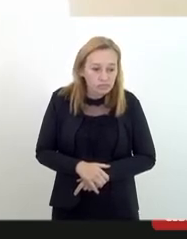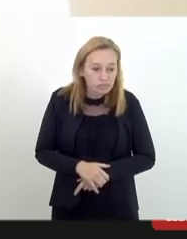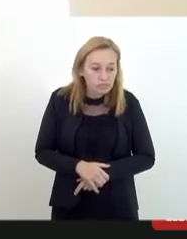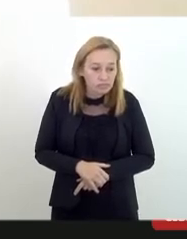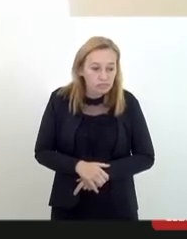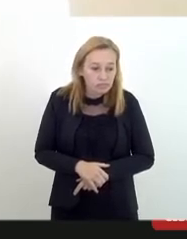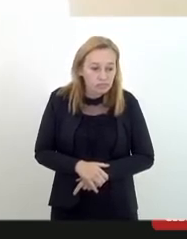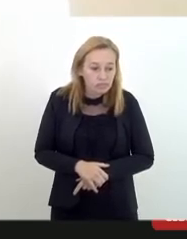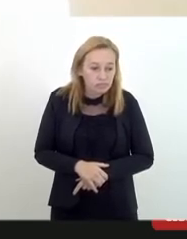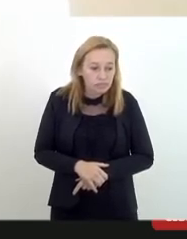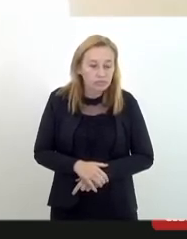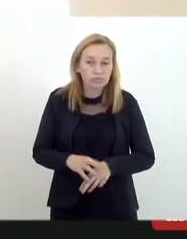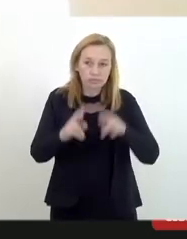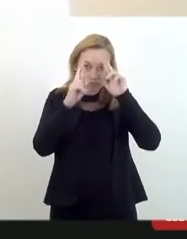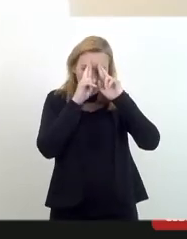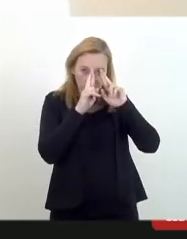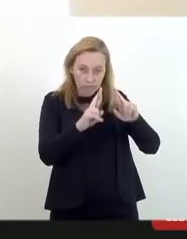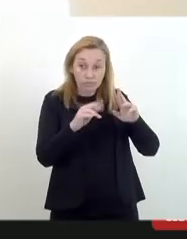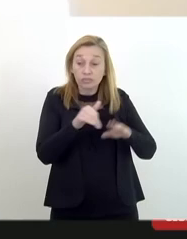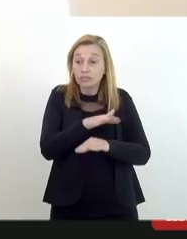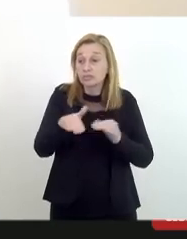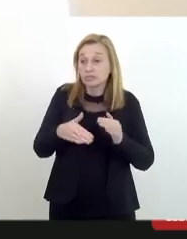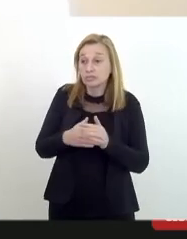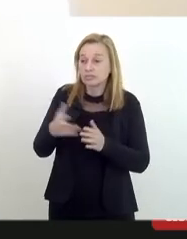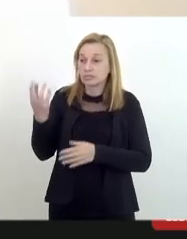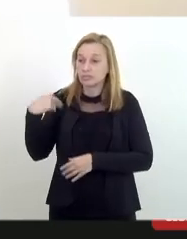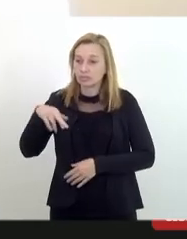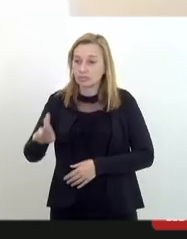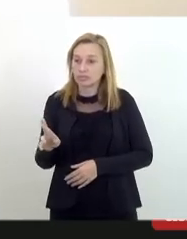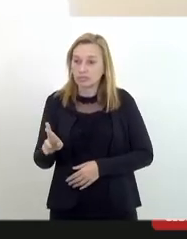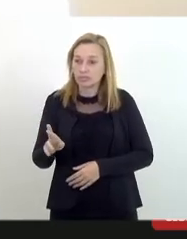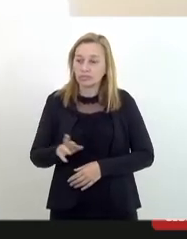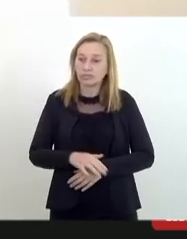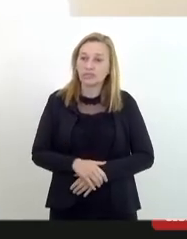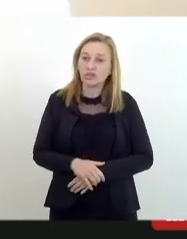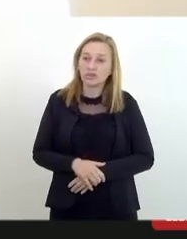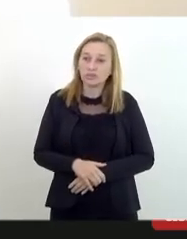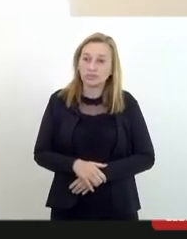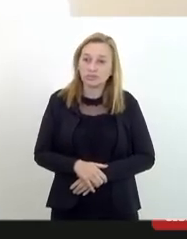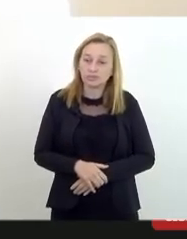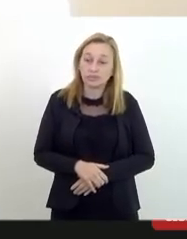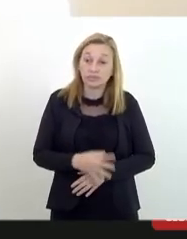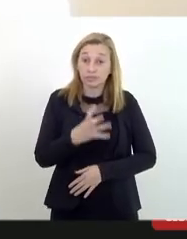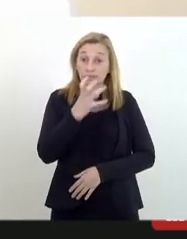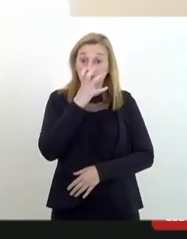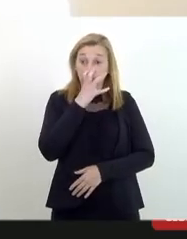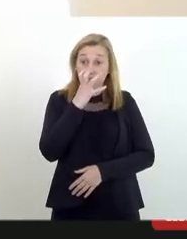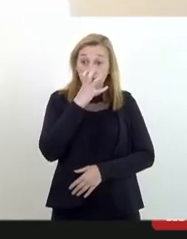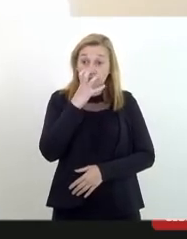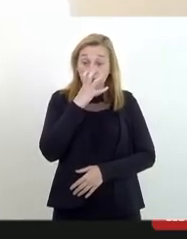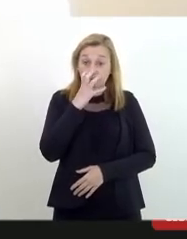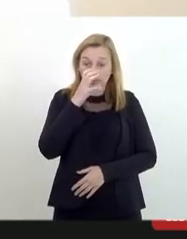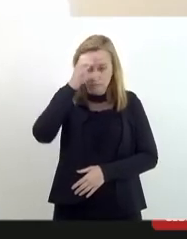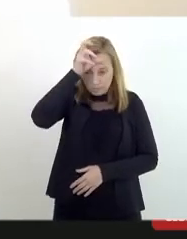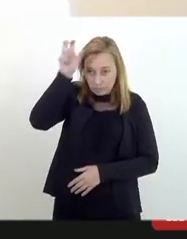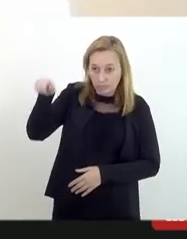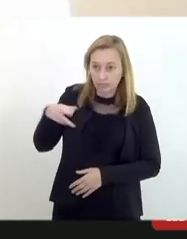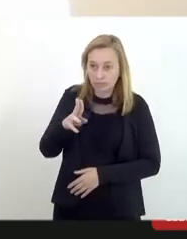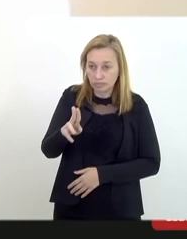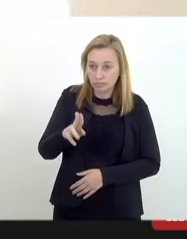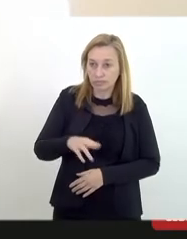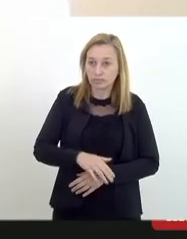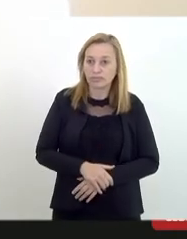o absoluto respeito por todas as religiões e a minha admiração deputada Tia Ju pelas igrejas